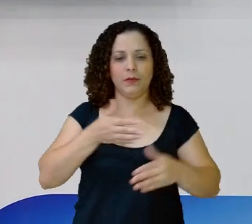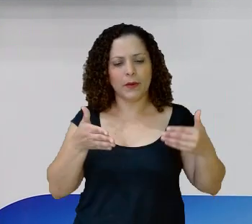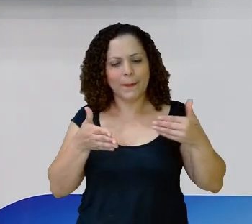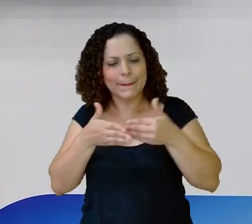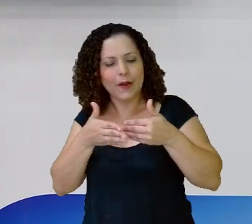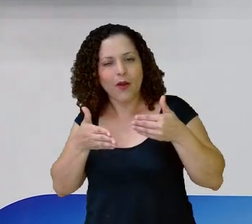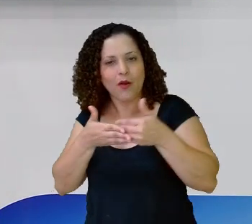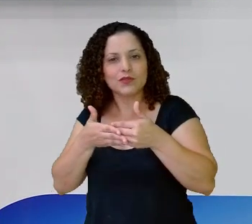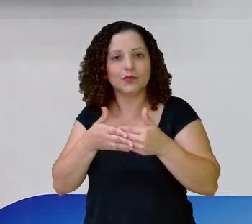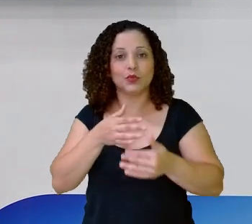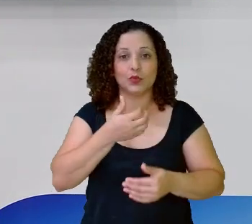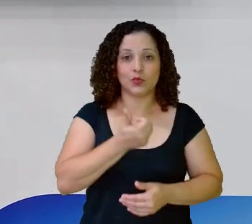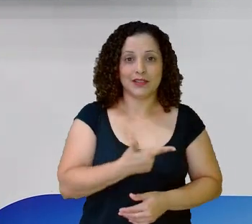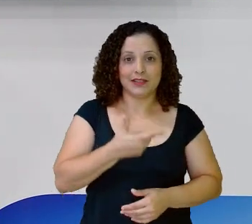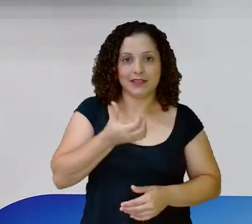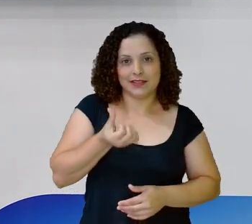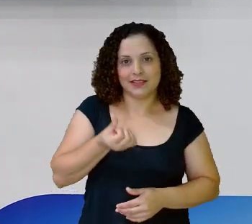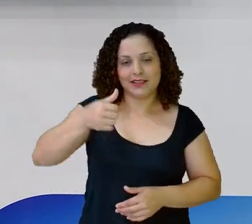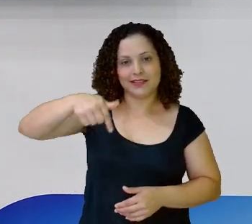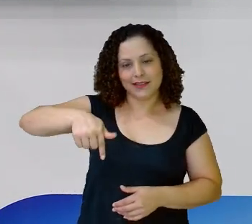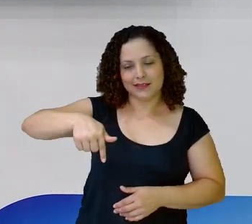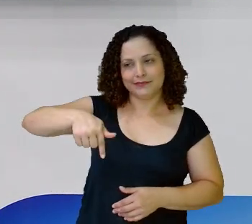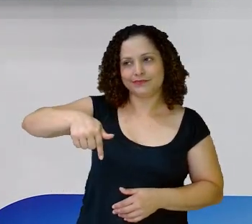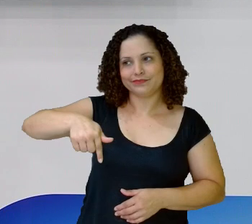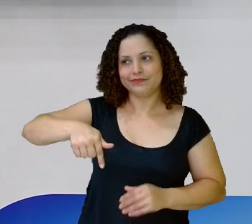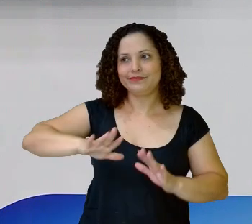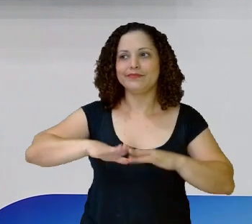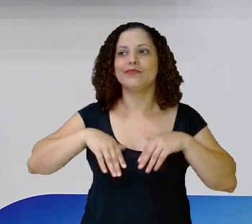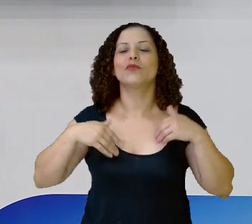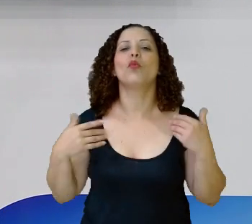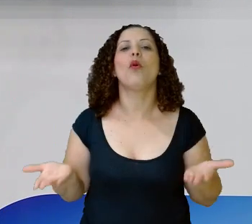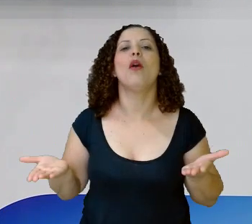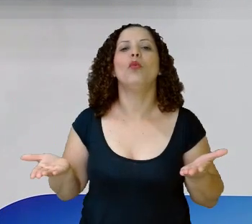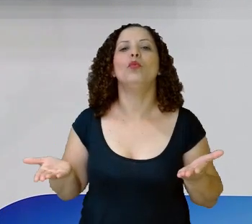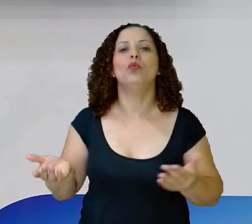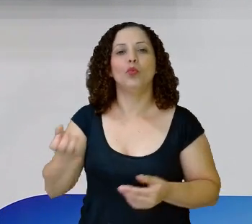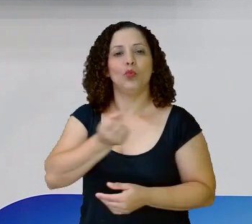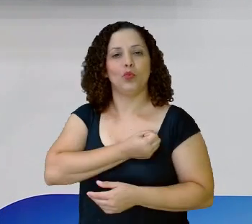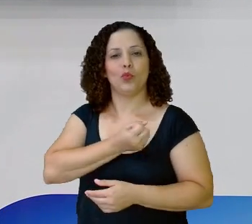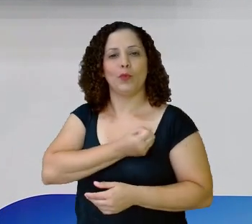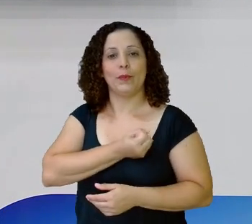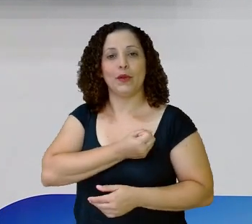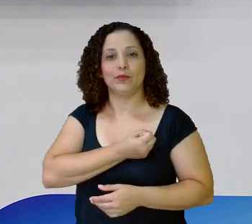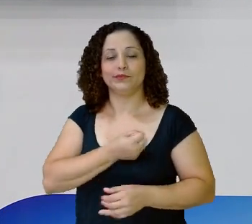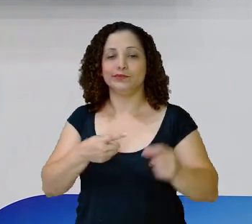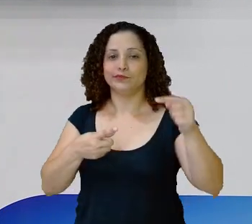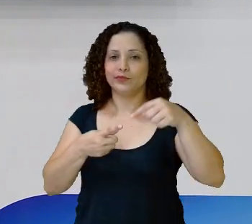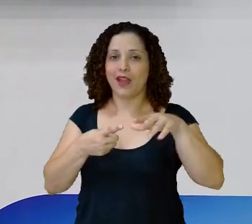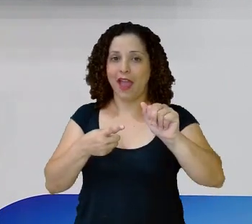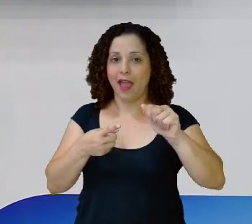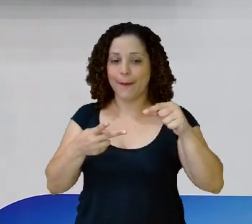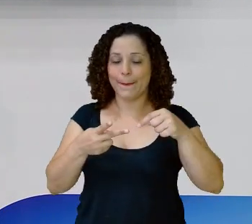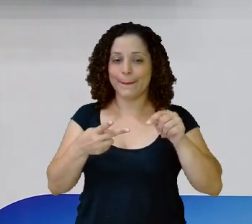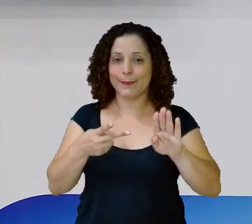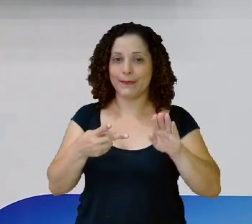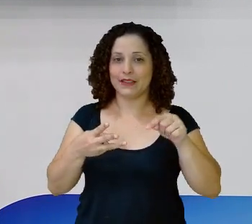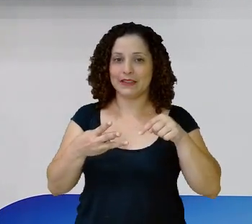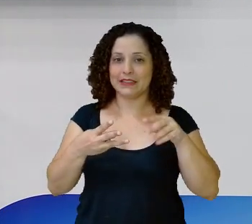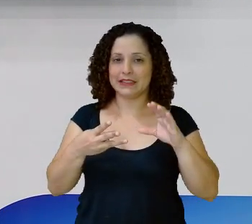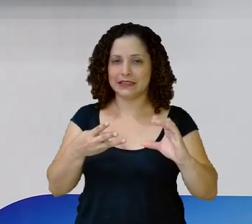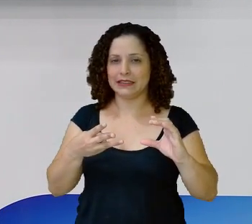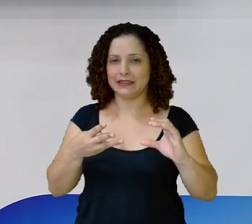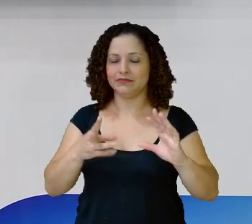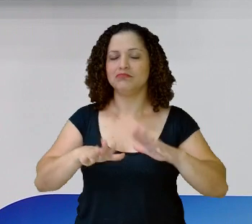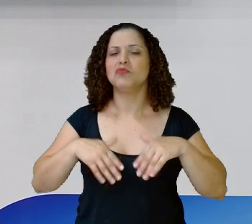de 267 E eu quero saber a centena mais perto Para você que está me vendo agora